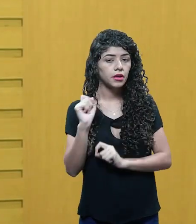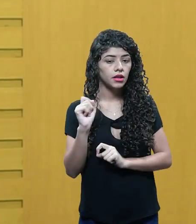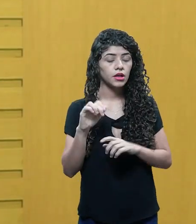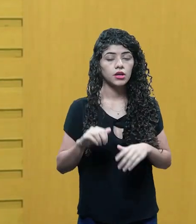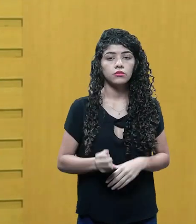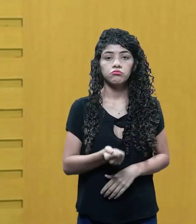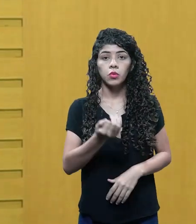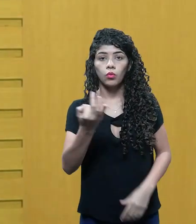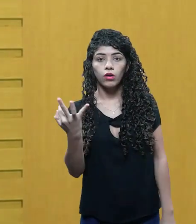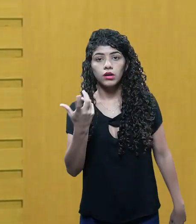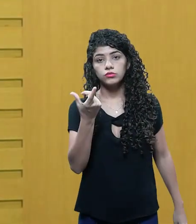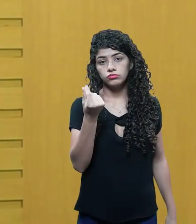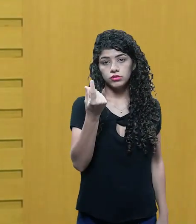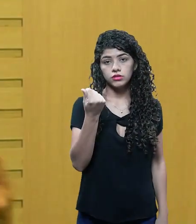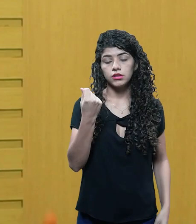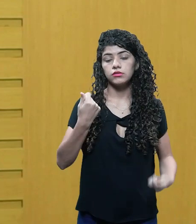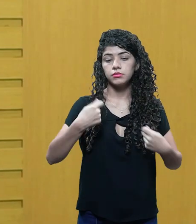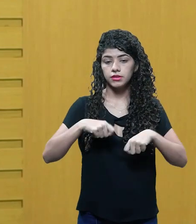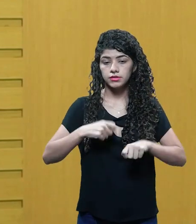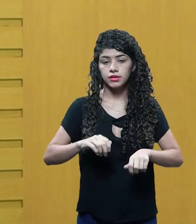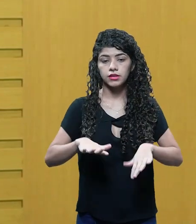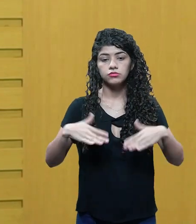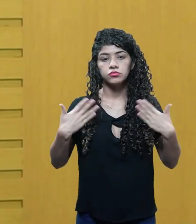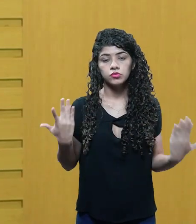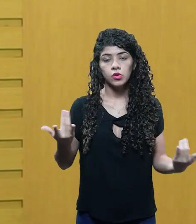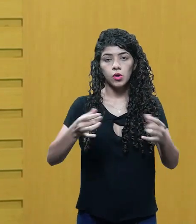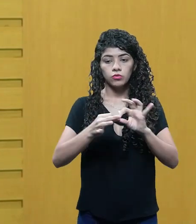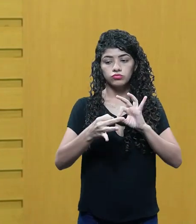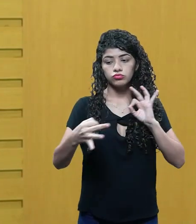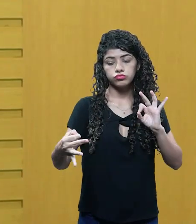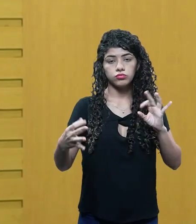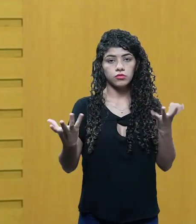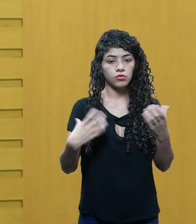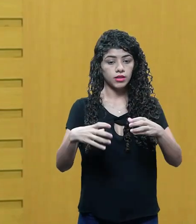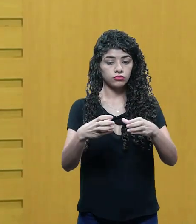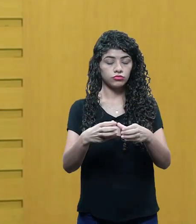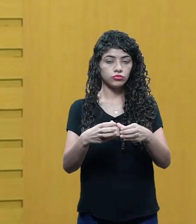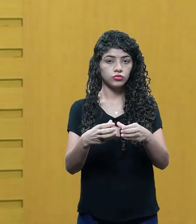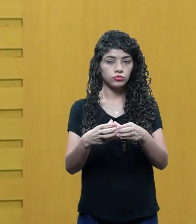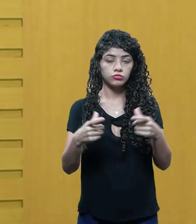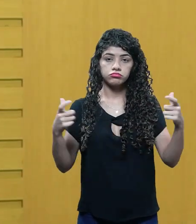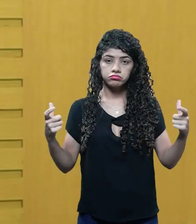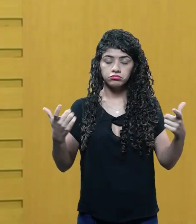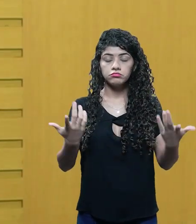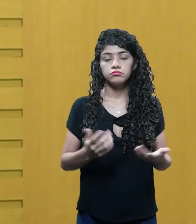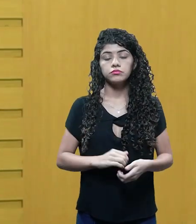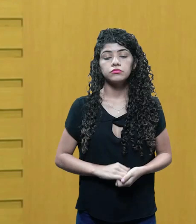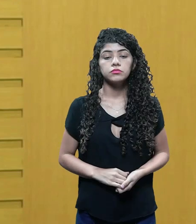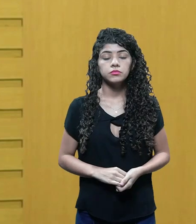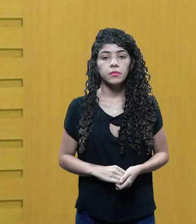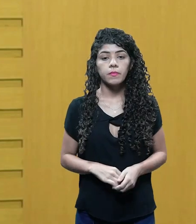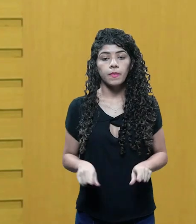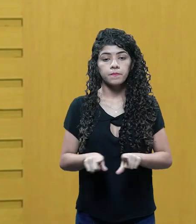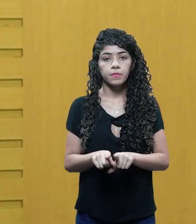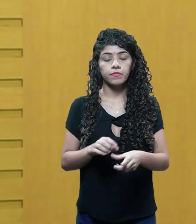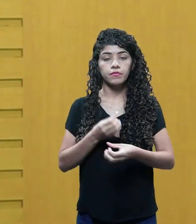precisar, quanto de recurso vai precisar, qual o tamanho da equipe que esse roteiro também vai demandar